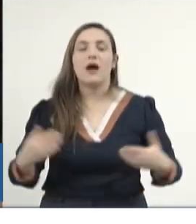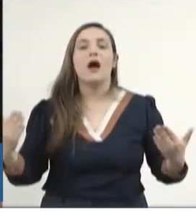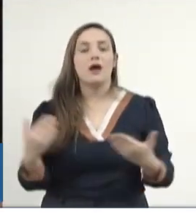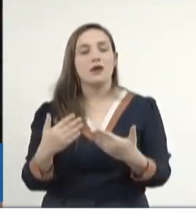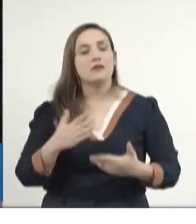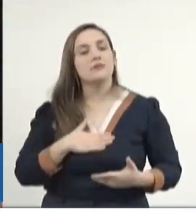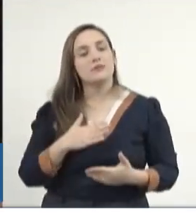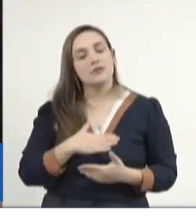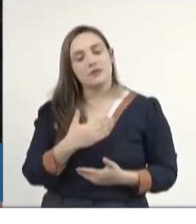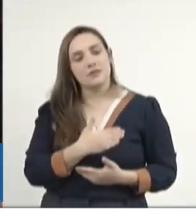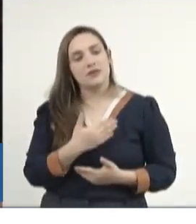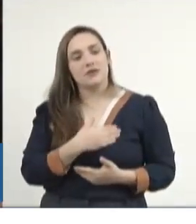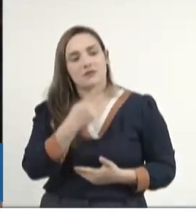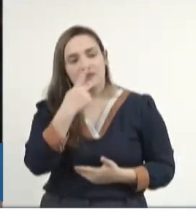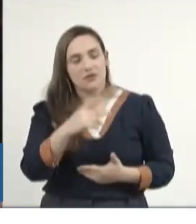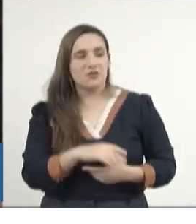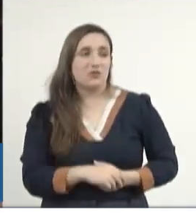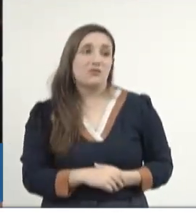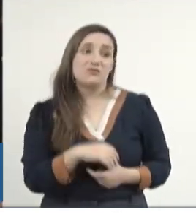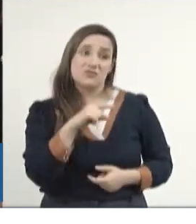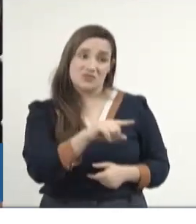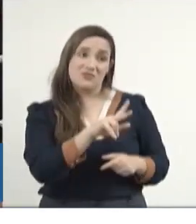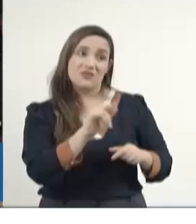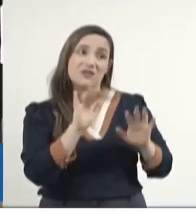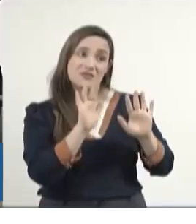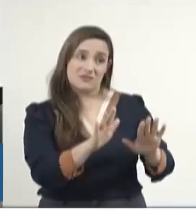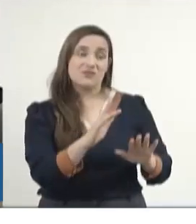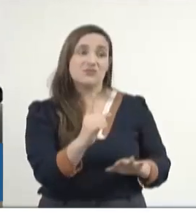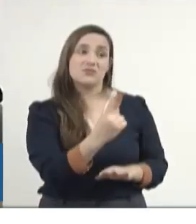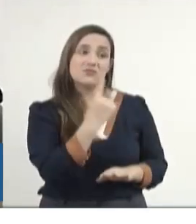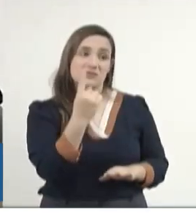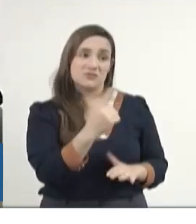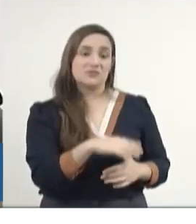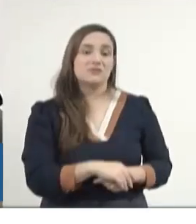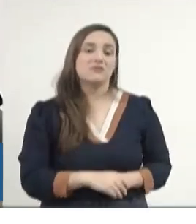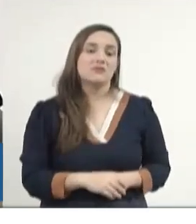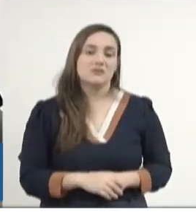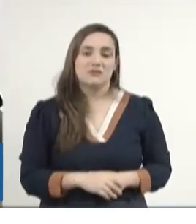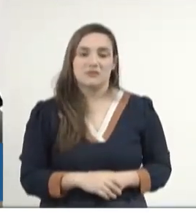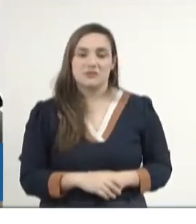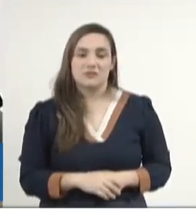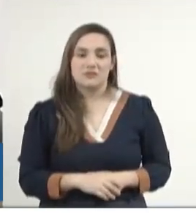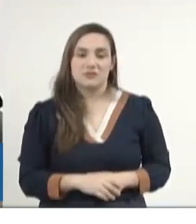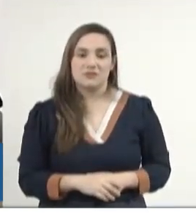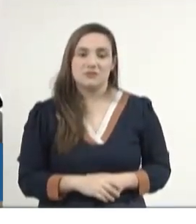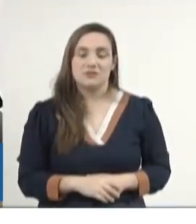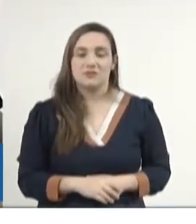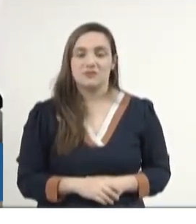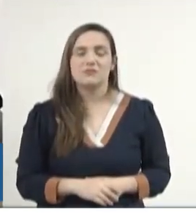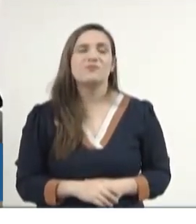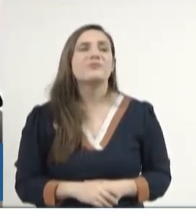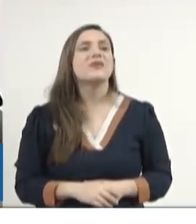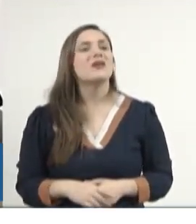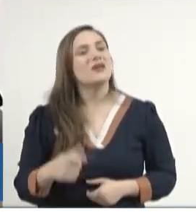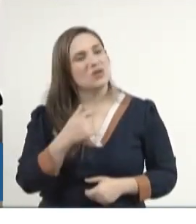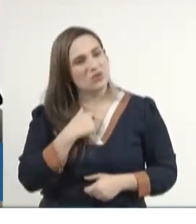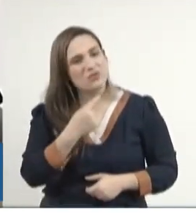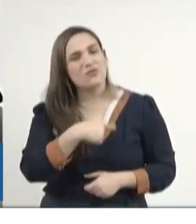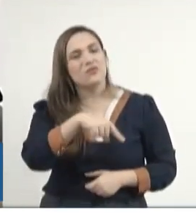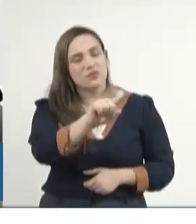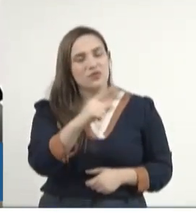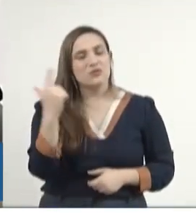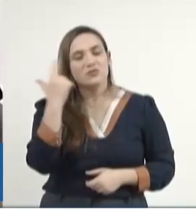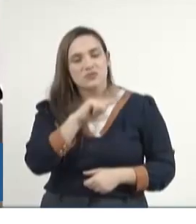amiga Amazé falou, João, você vai ficar sozinho agora, que eu te acompanhei agora. E eu não me preocupei e fui. E